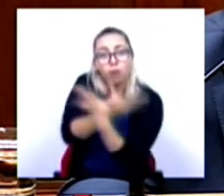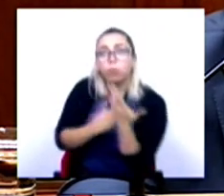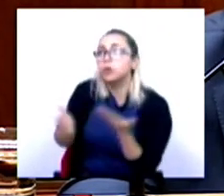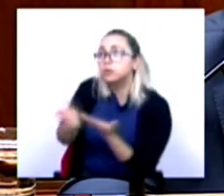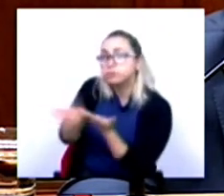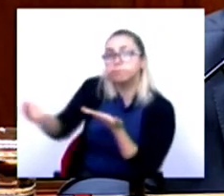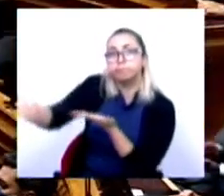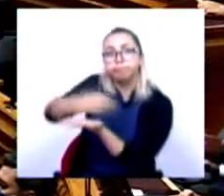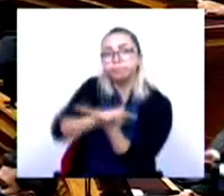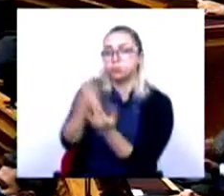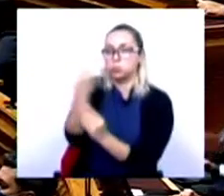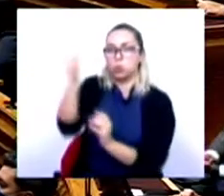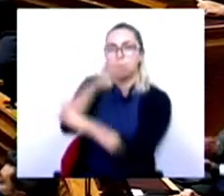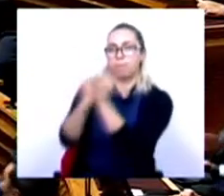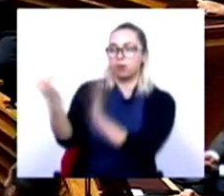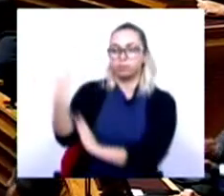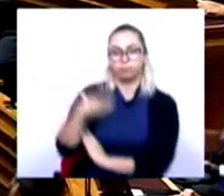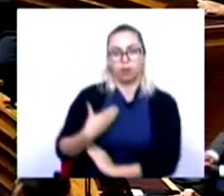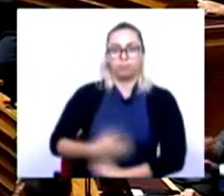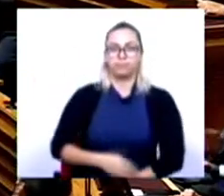Muito obrigado, senhor. Obrigado, senhor Primeiro.